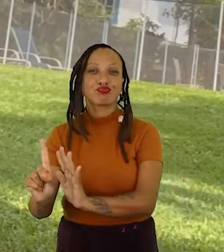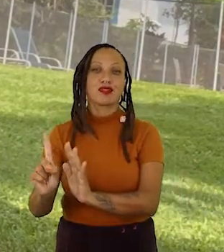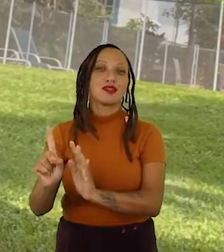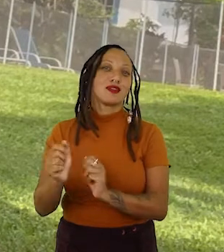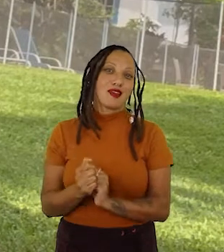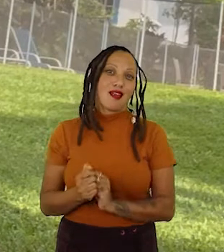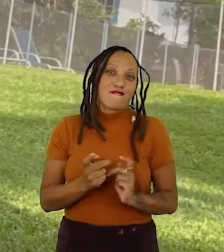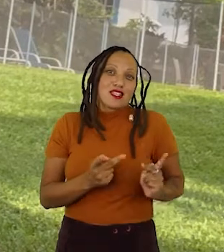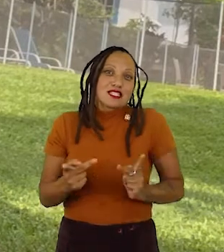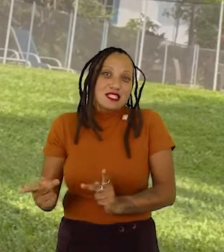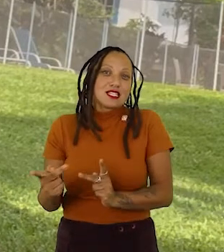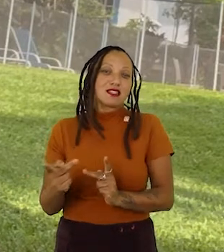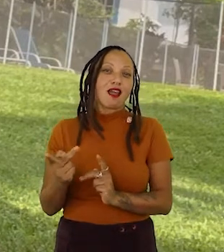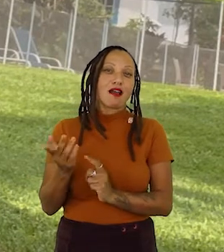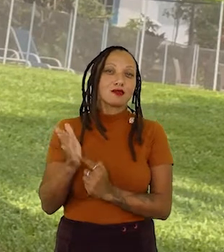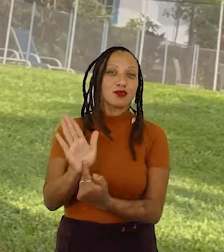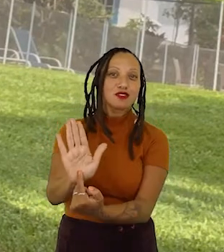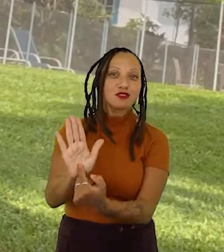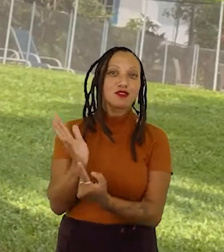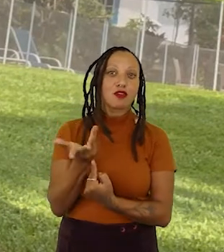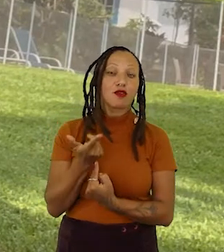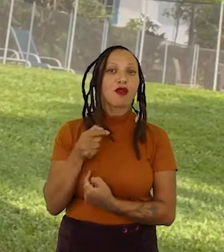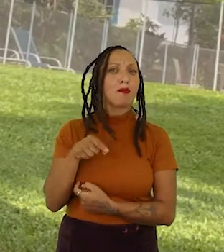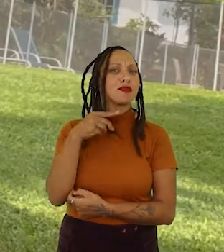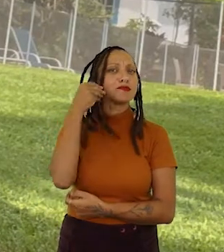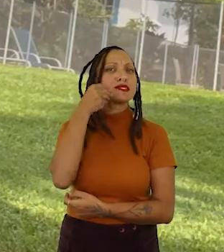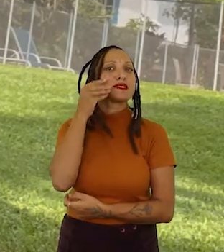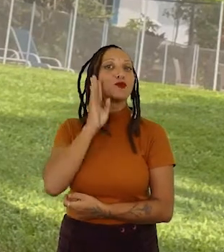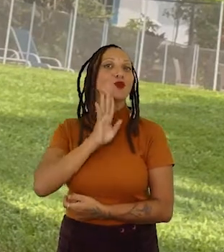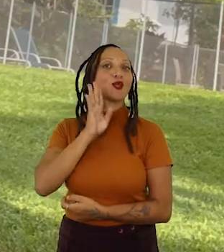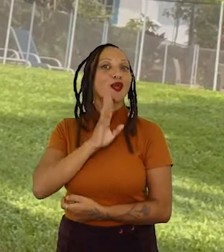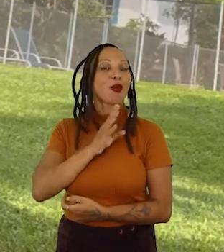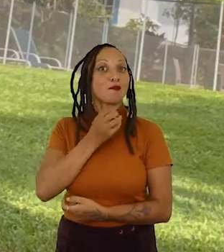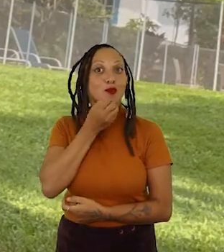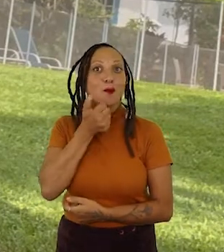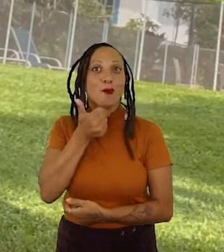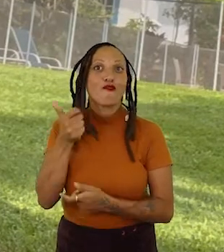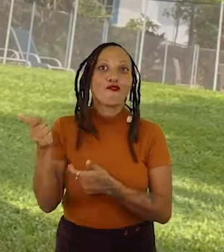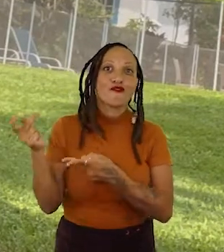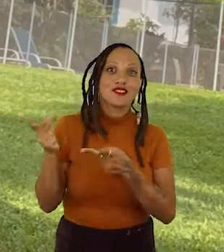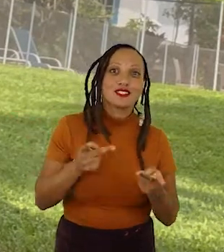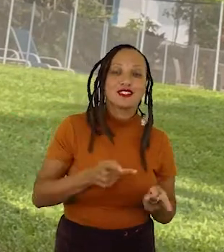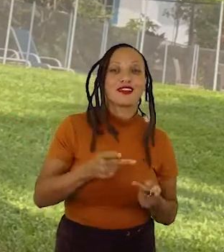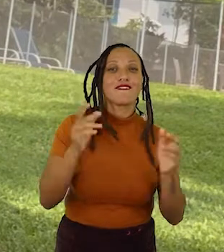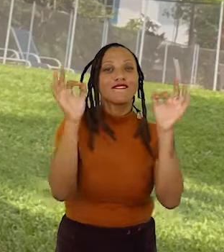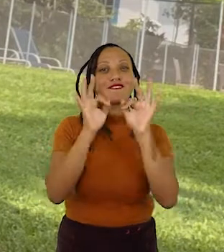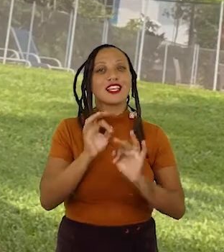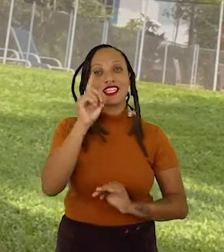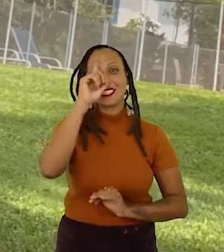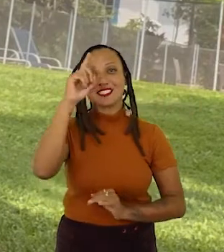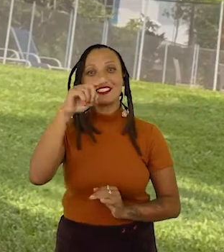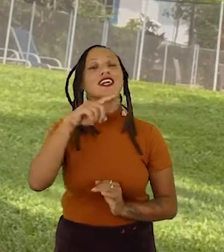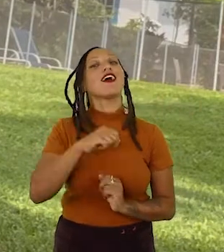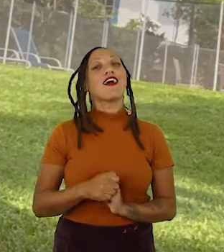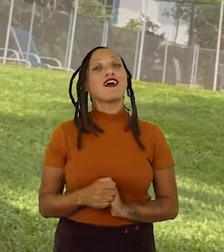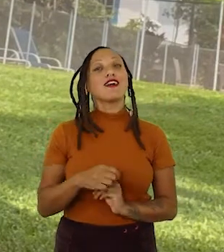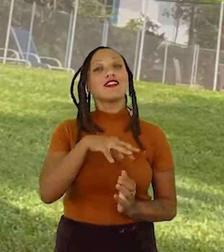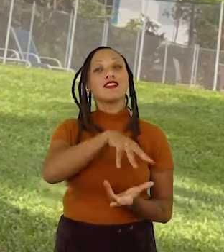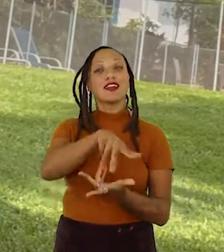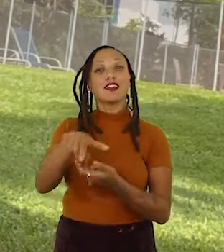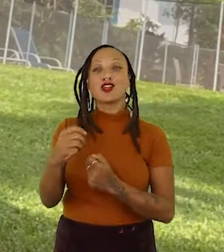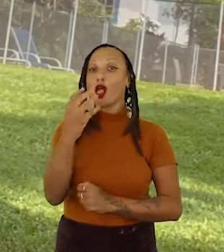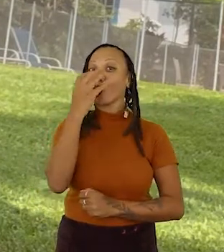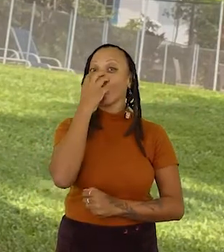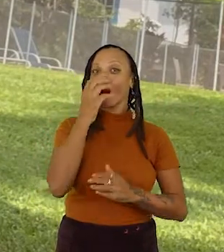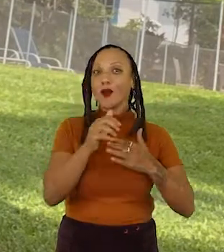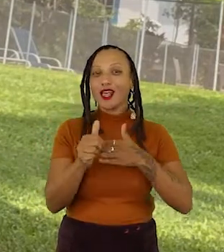guiada. Então, é uma experiência muito, muito bacana. Vale a pena a visita. Feliz Dia Internacional